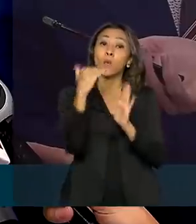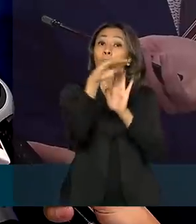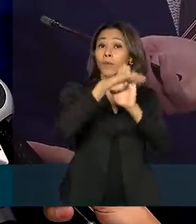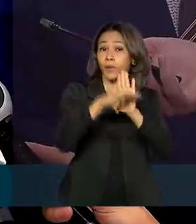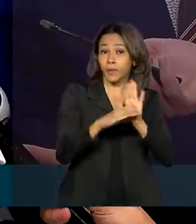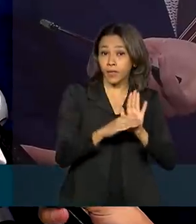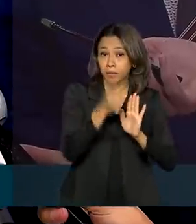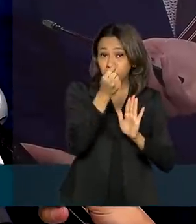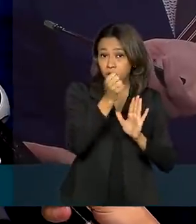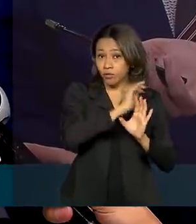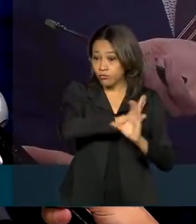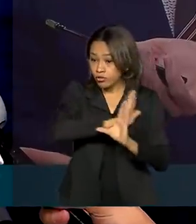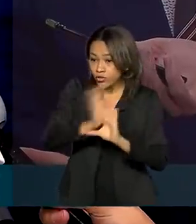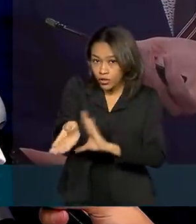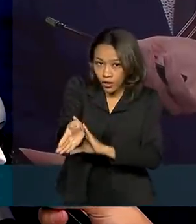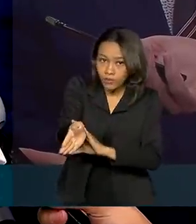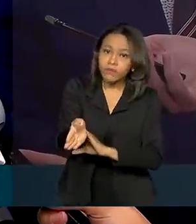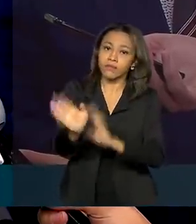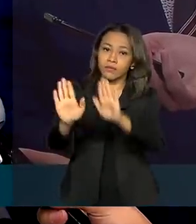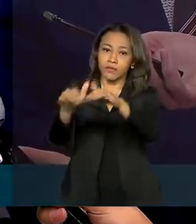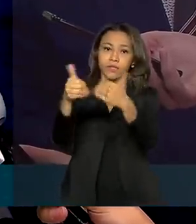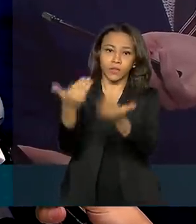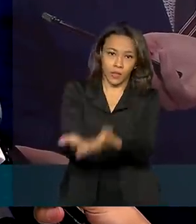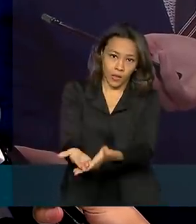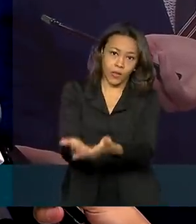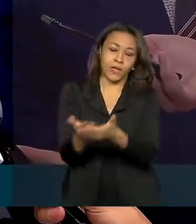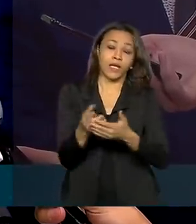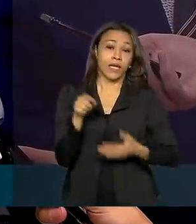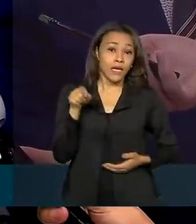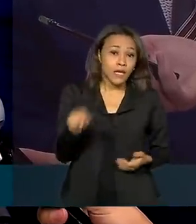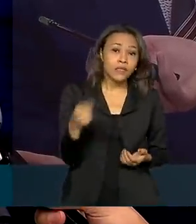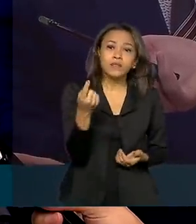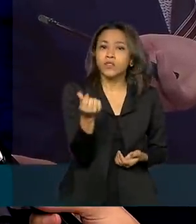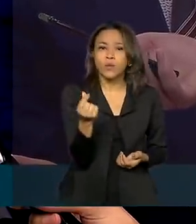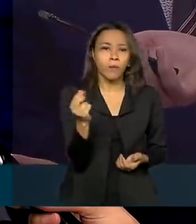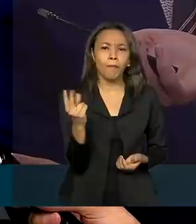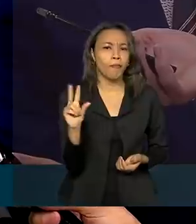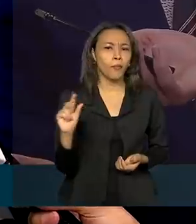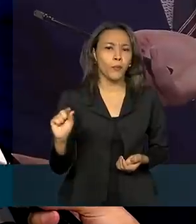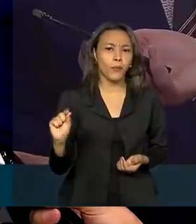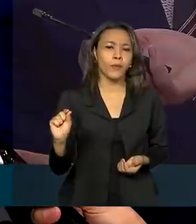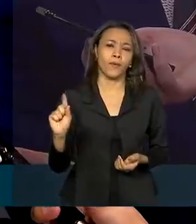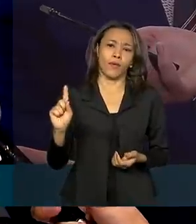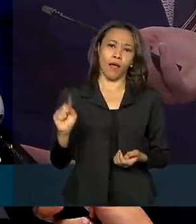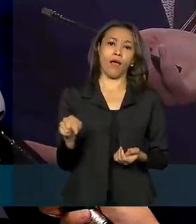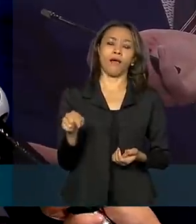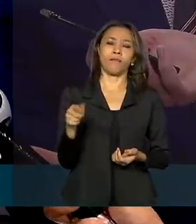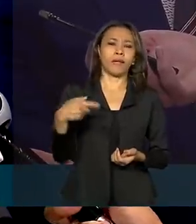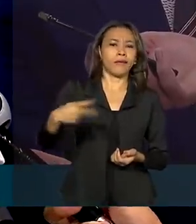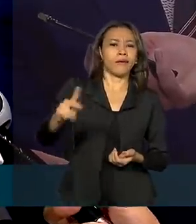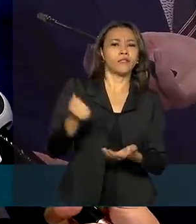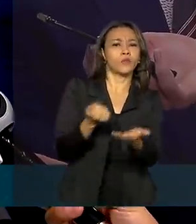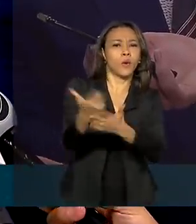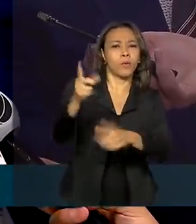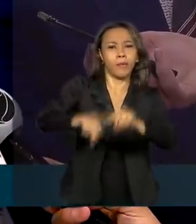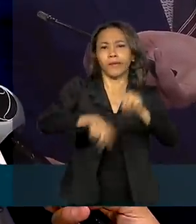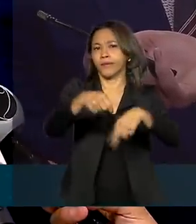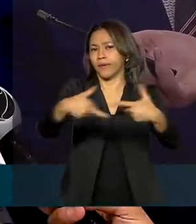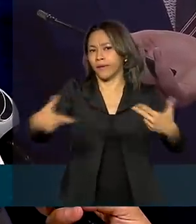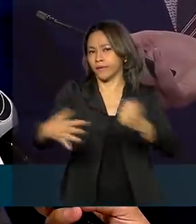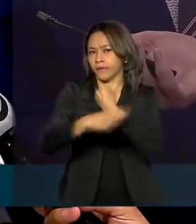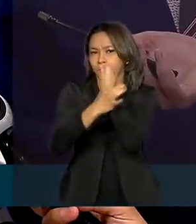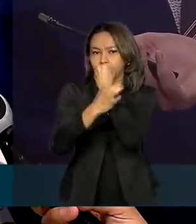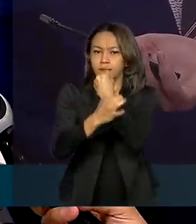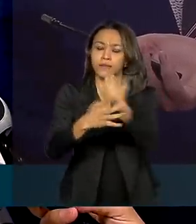Escola, onde esse recurso é destinado para que elas possam adquirir itens de biossegurança,